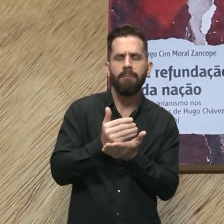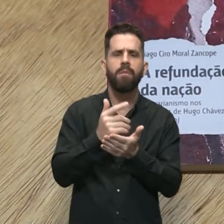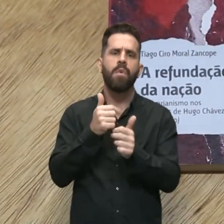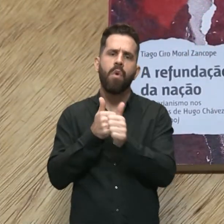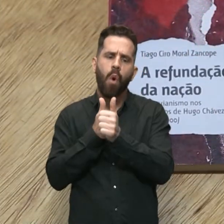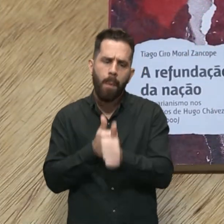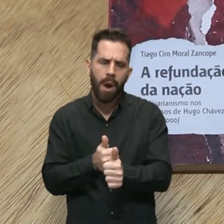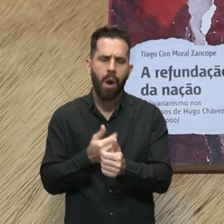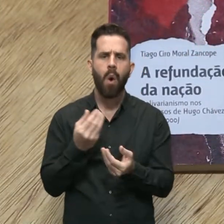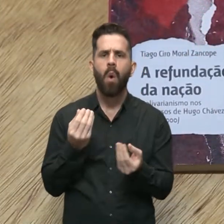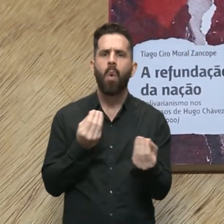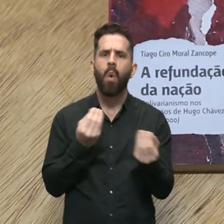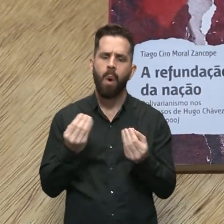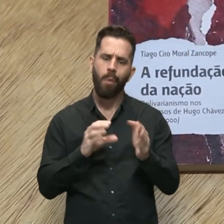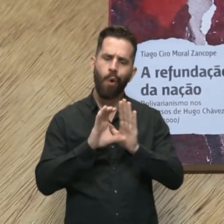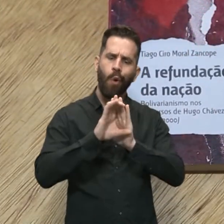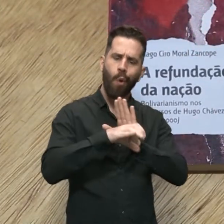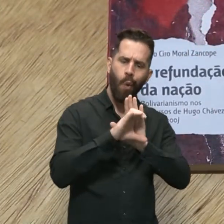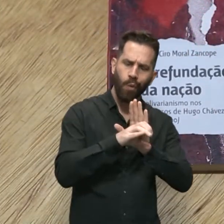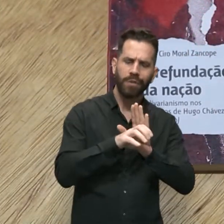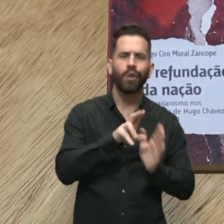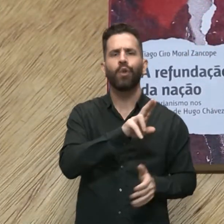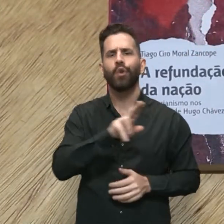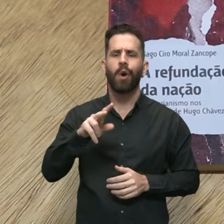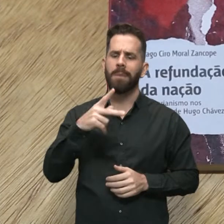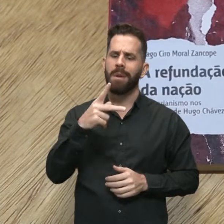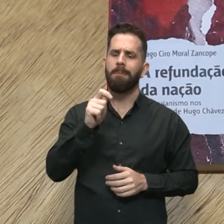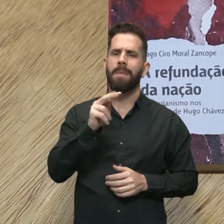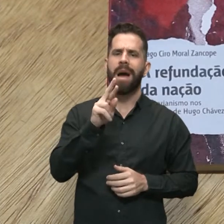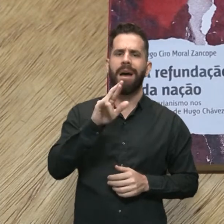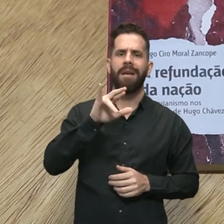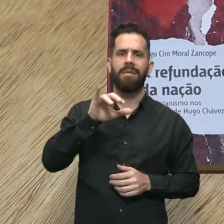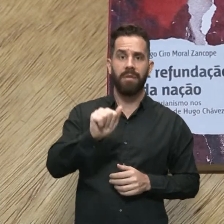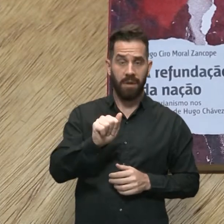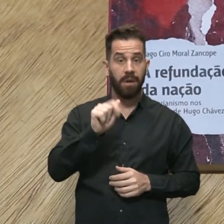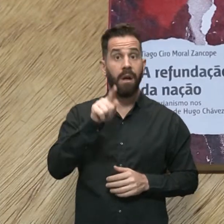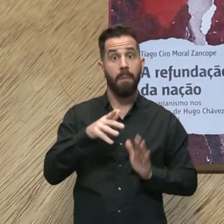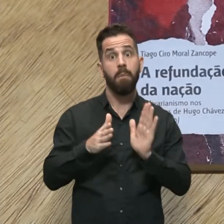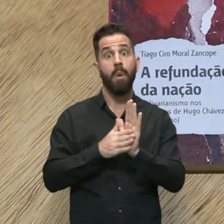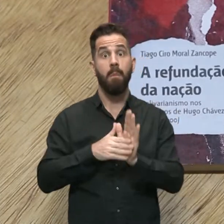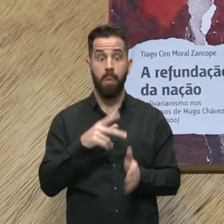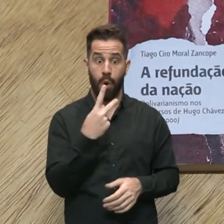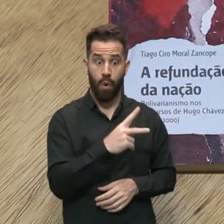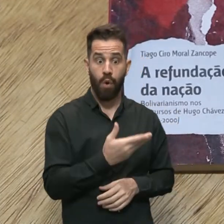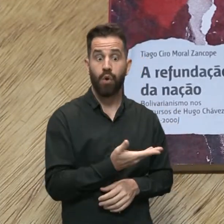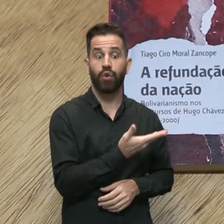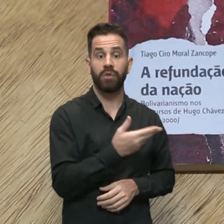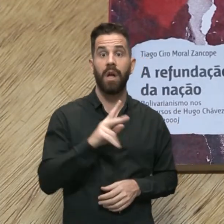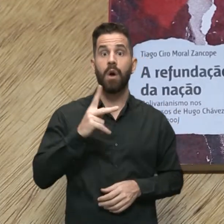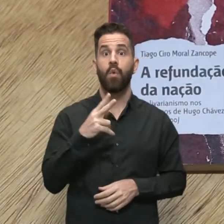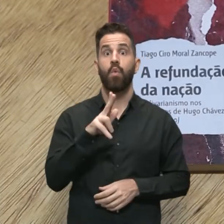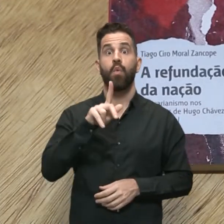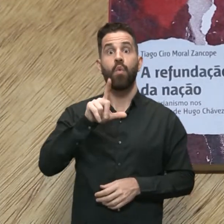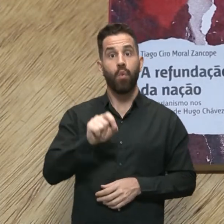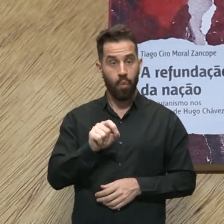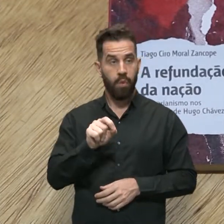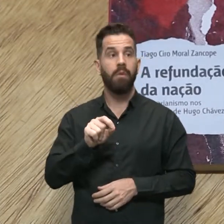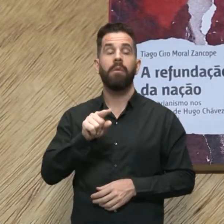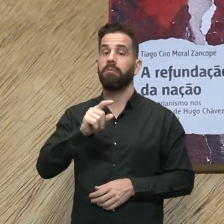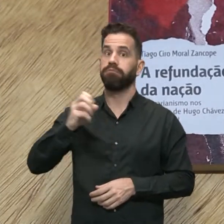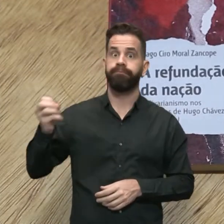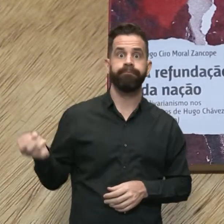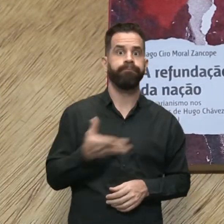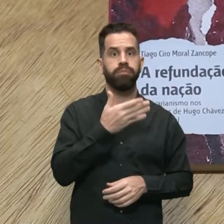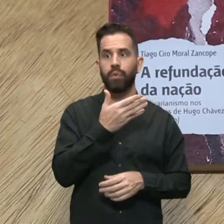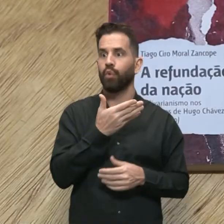conceito de pátria proposto por Hugo Chávez consagrou uma nova unidade política que tomou conta